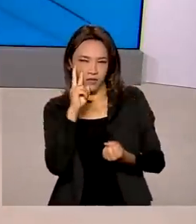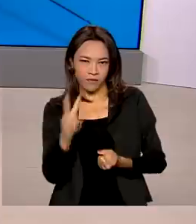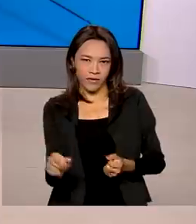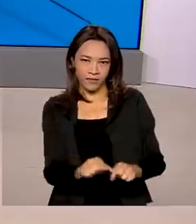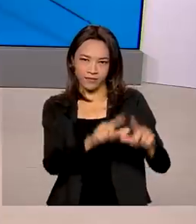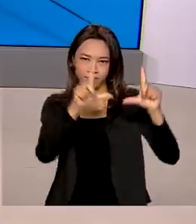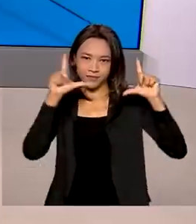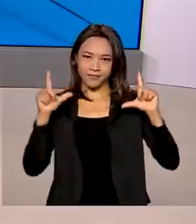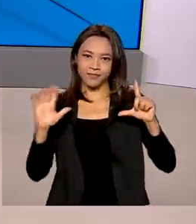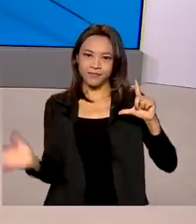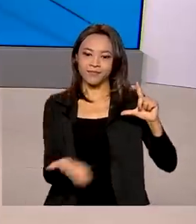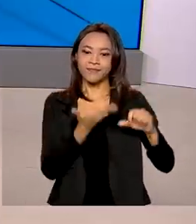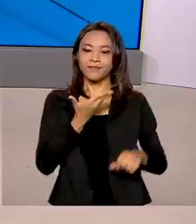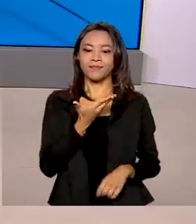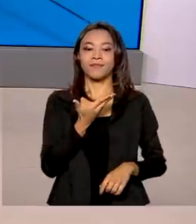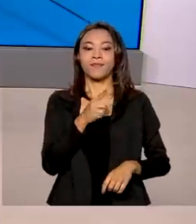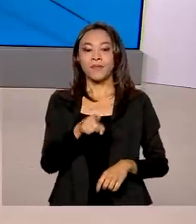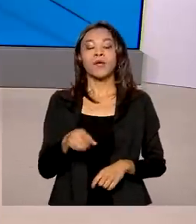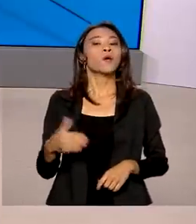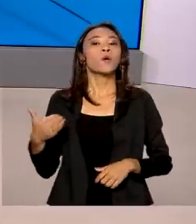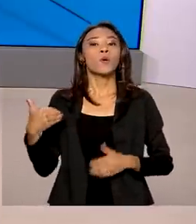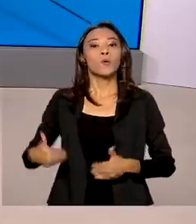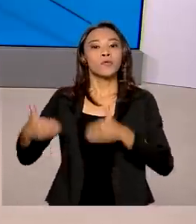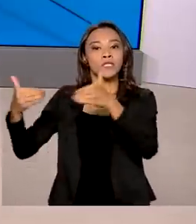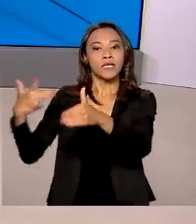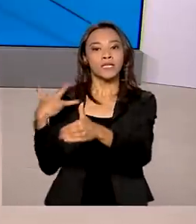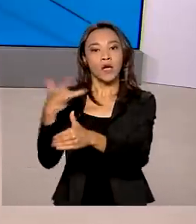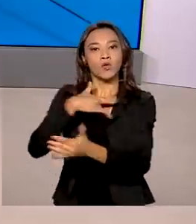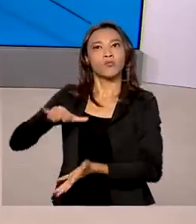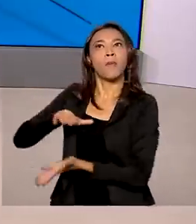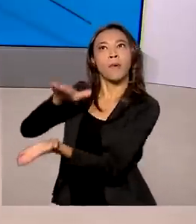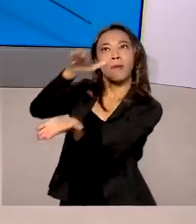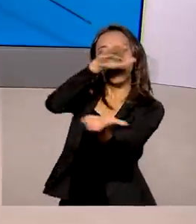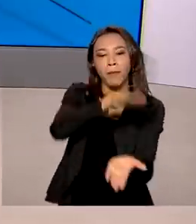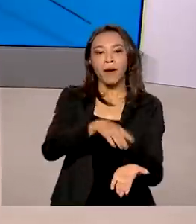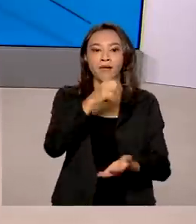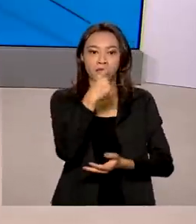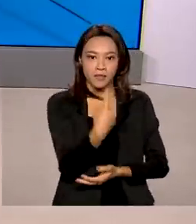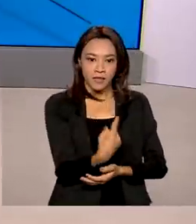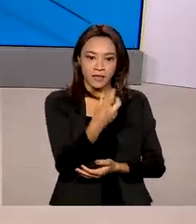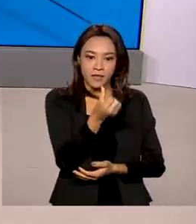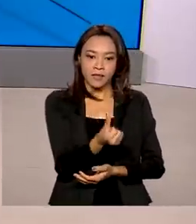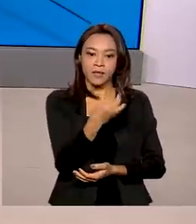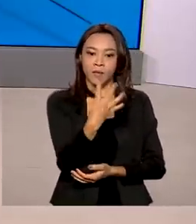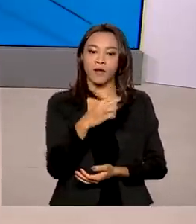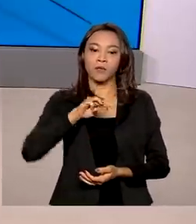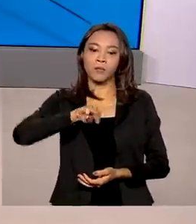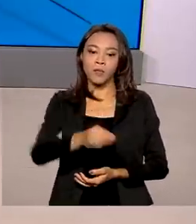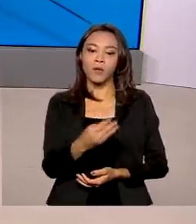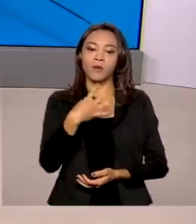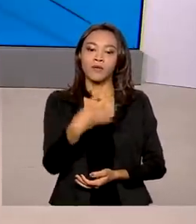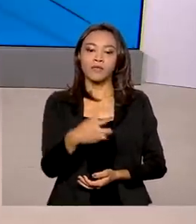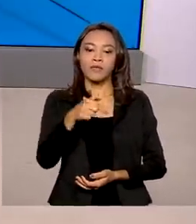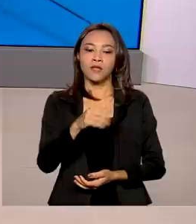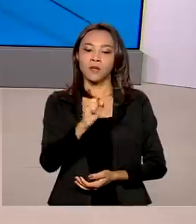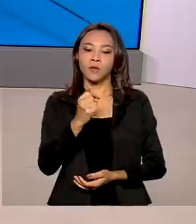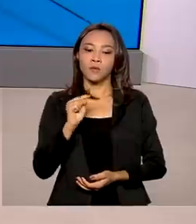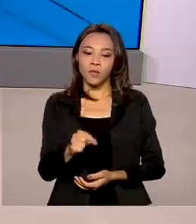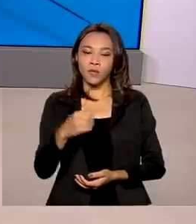Olha, o Ministério da Saúde distribuiu até agora 164 milhões 478 mil